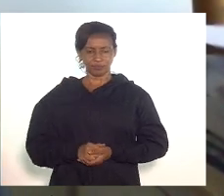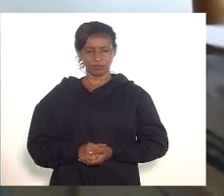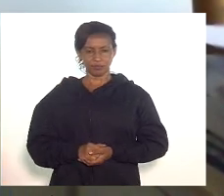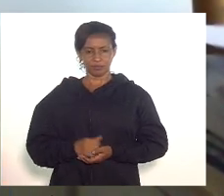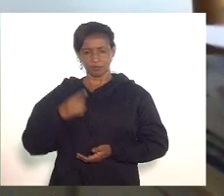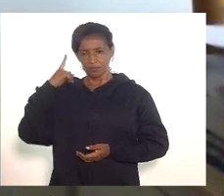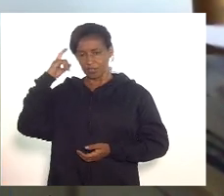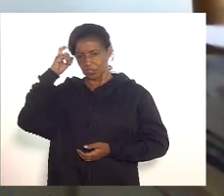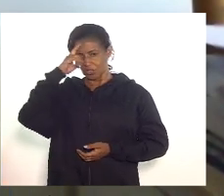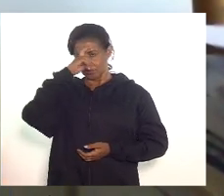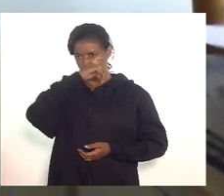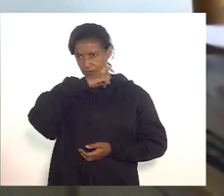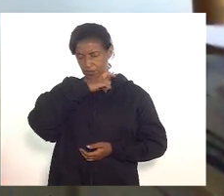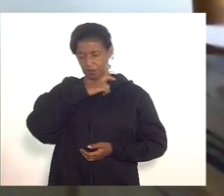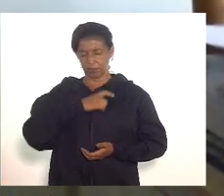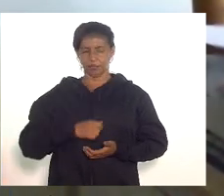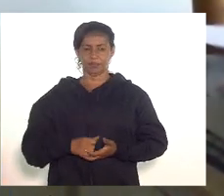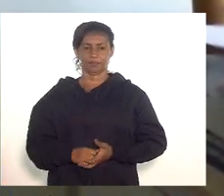dificilmente